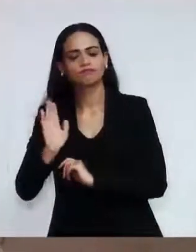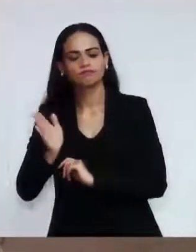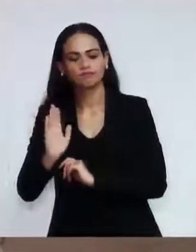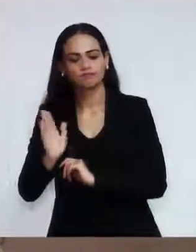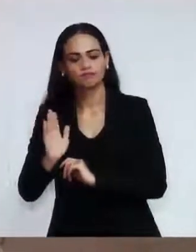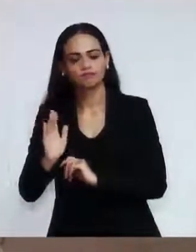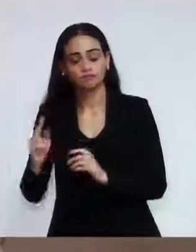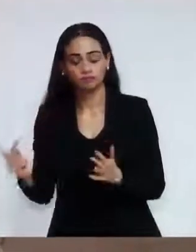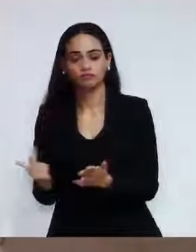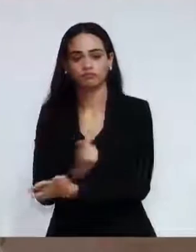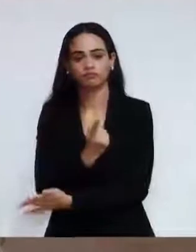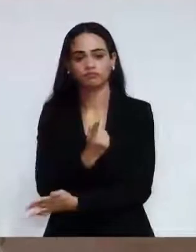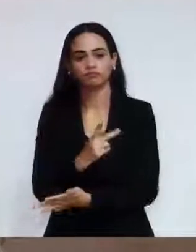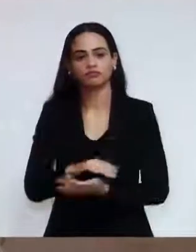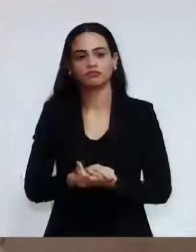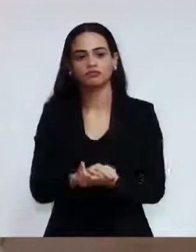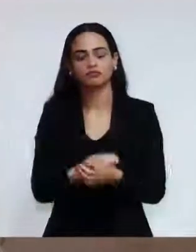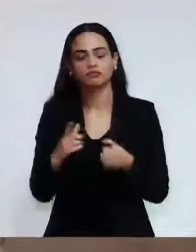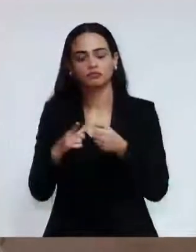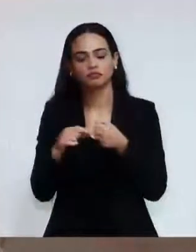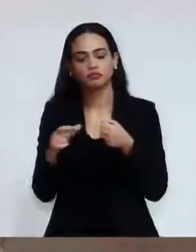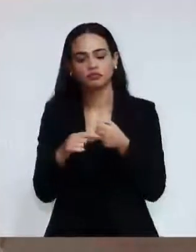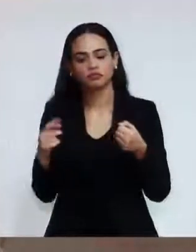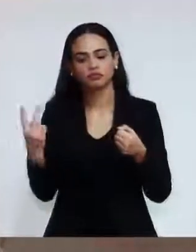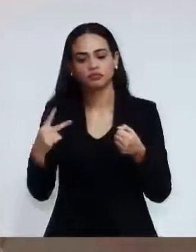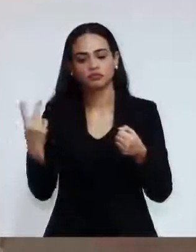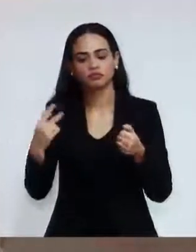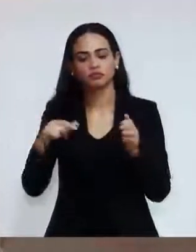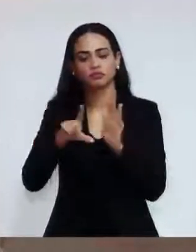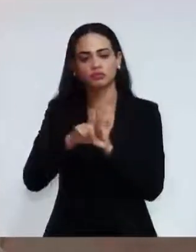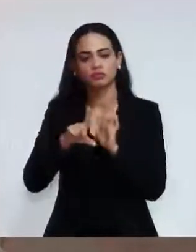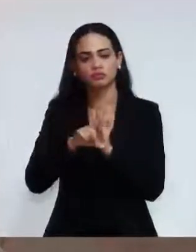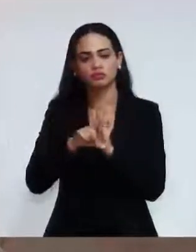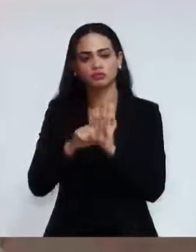o artigo 22 da Lei 124.